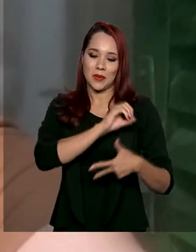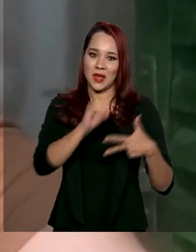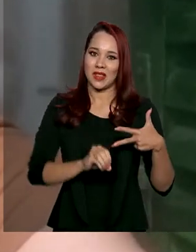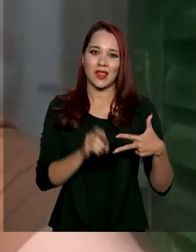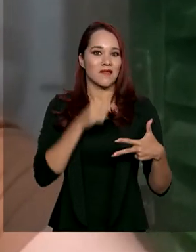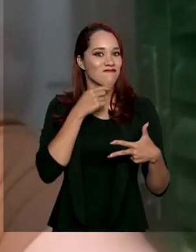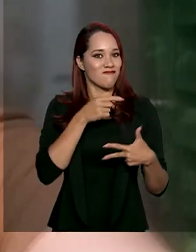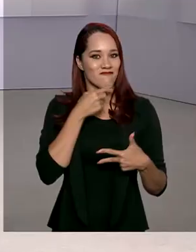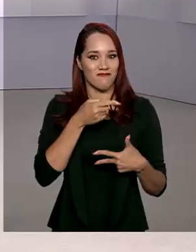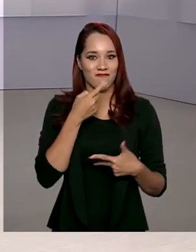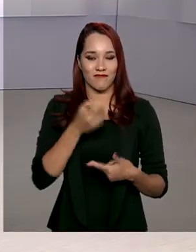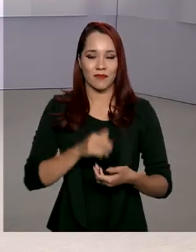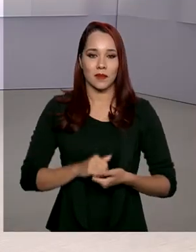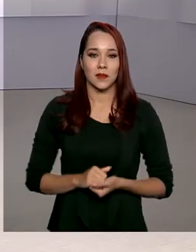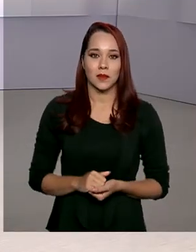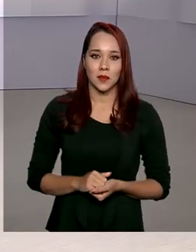sem o Enem realmente não seria possível.